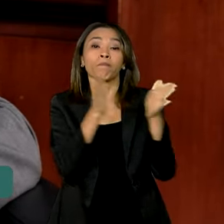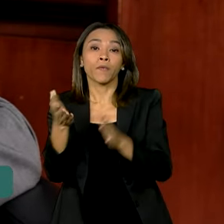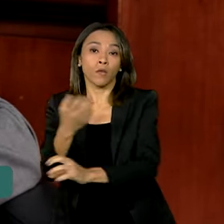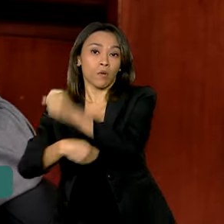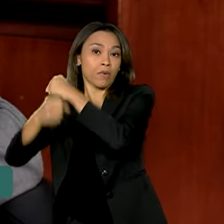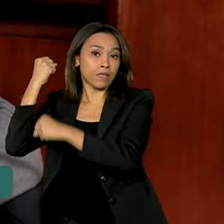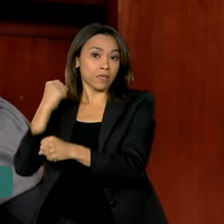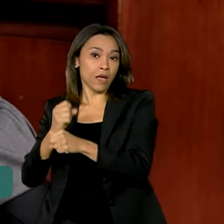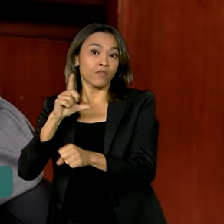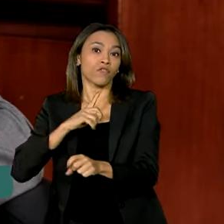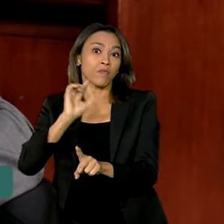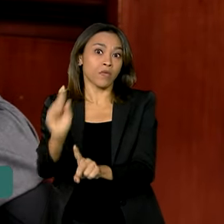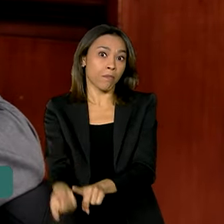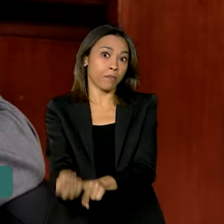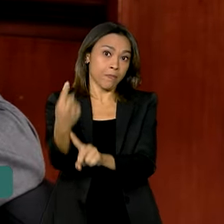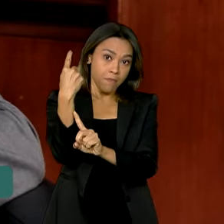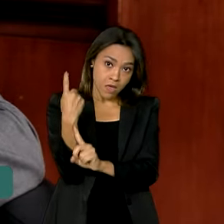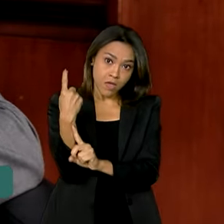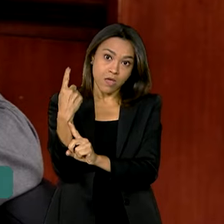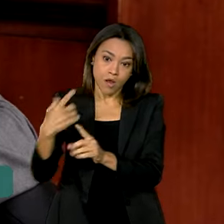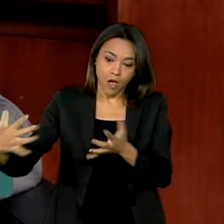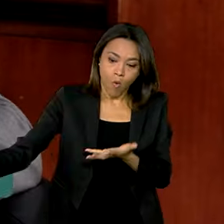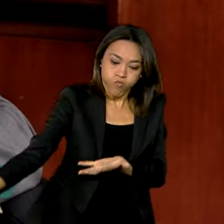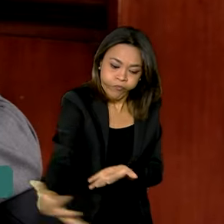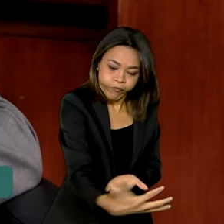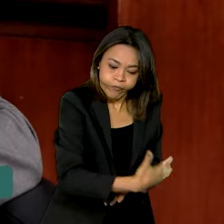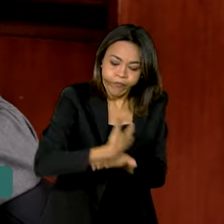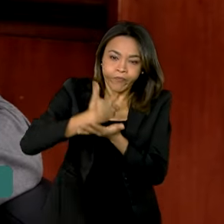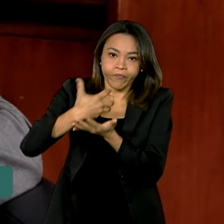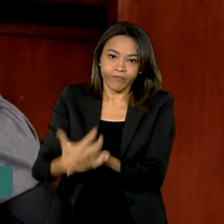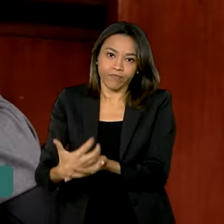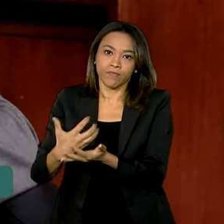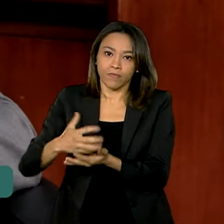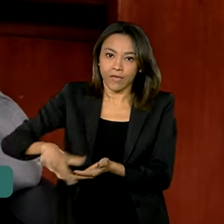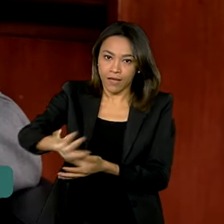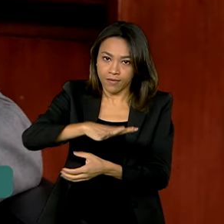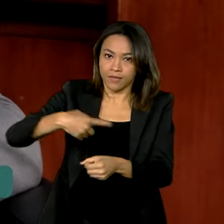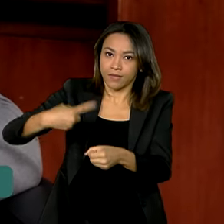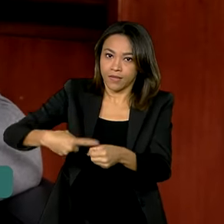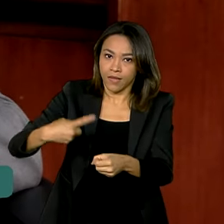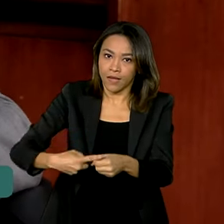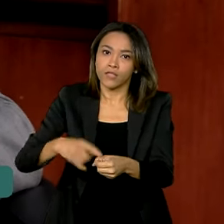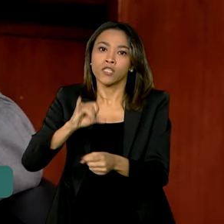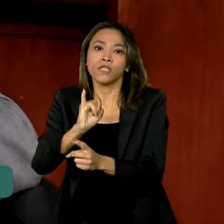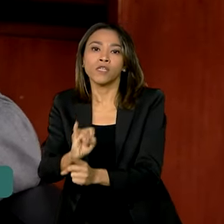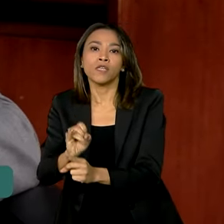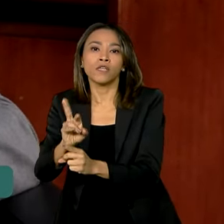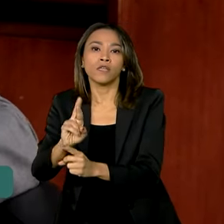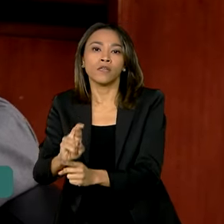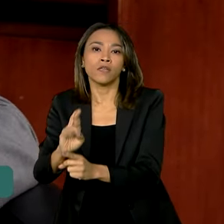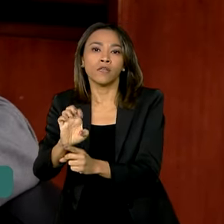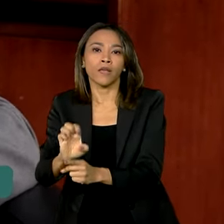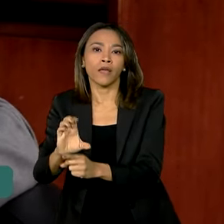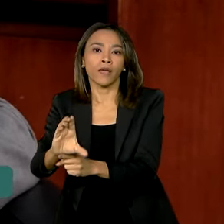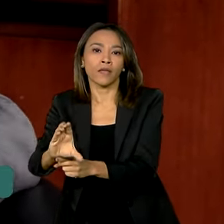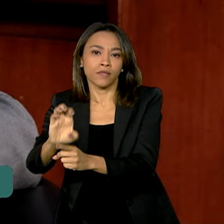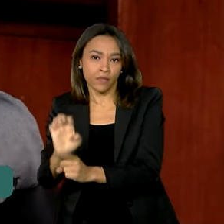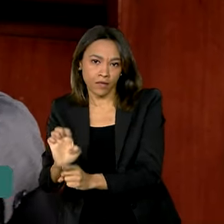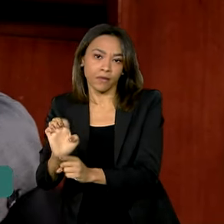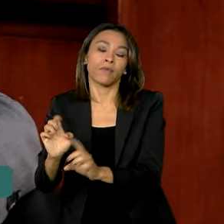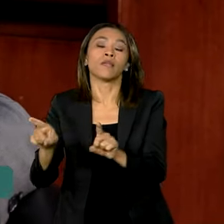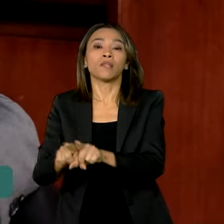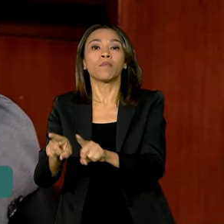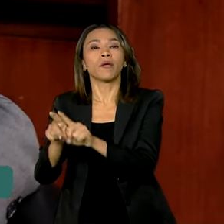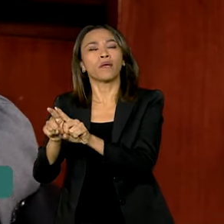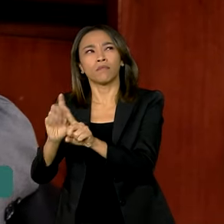a primeira safra do Baixio do Irecê. Estamos estudando para licitar, levar a leilão na B3 no próximo ano,